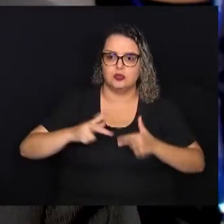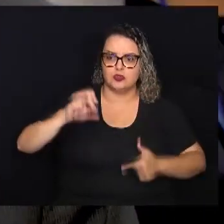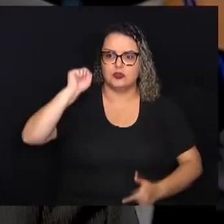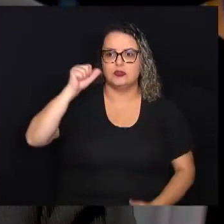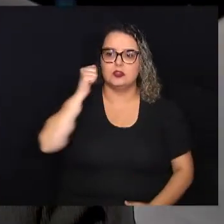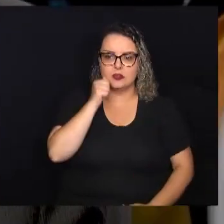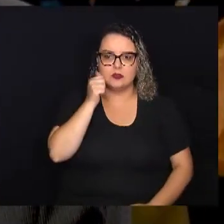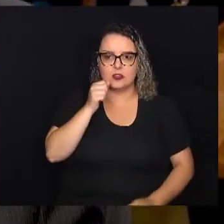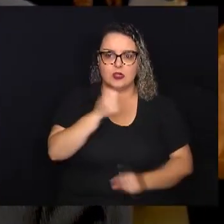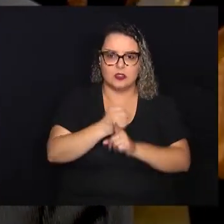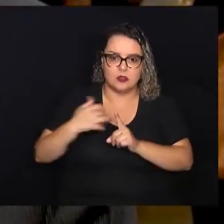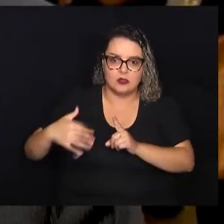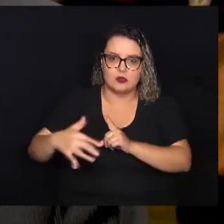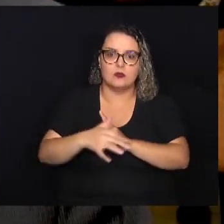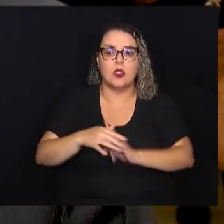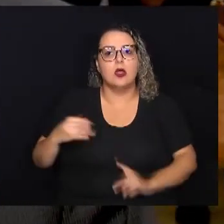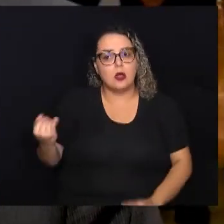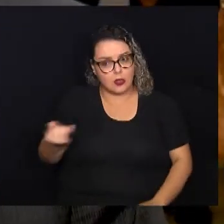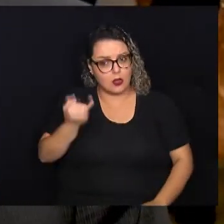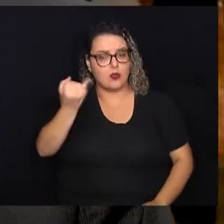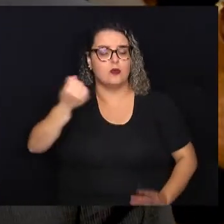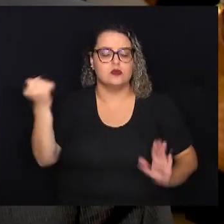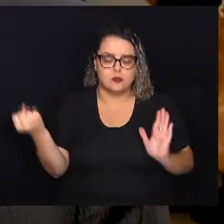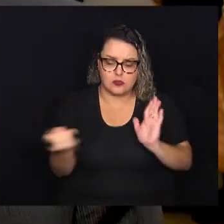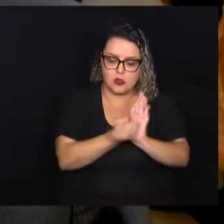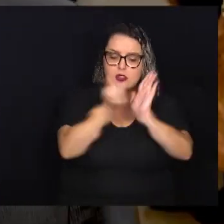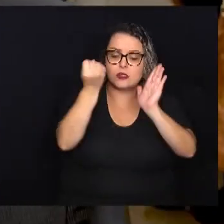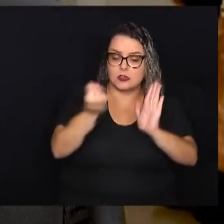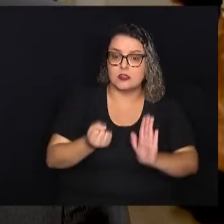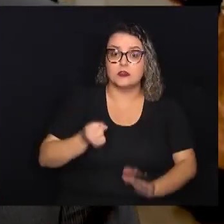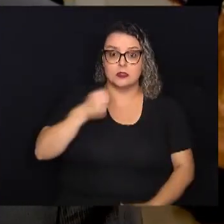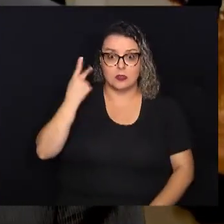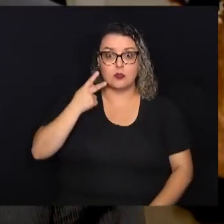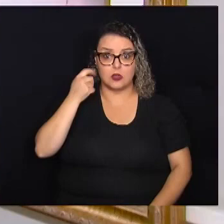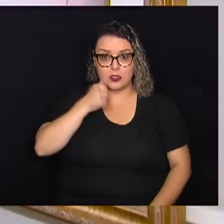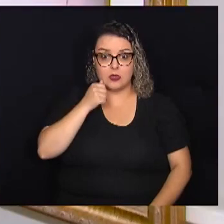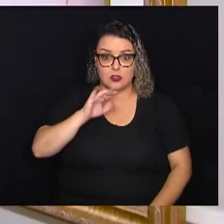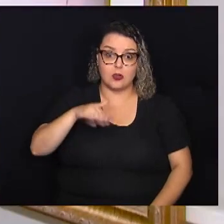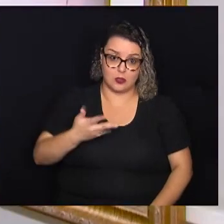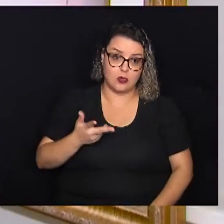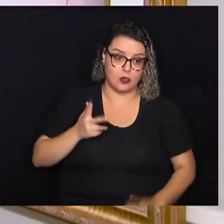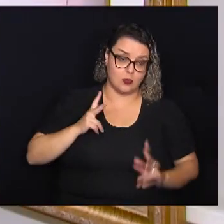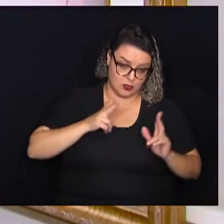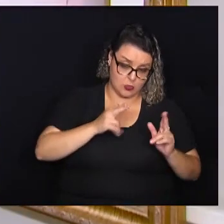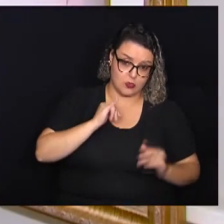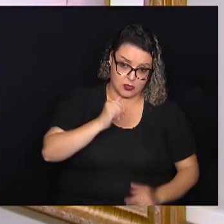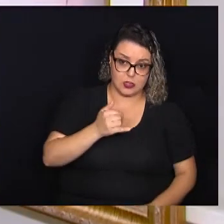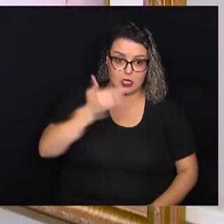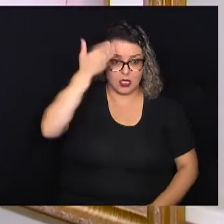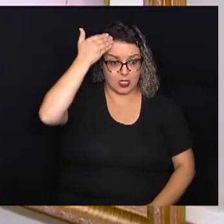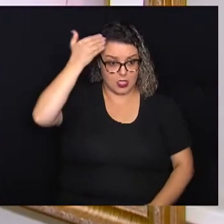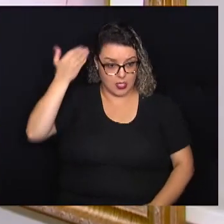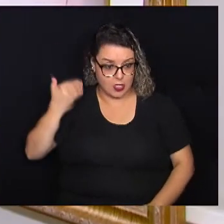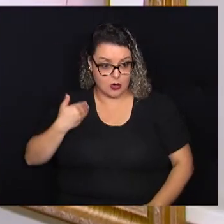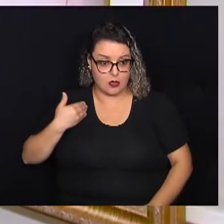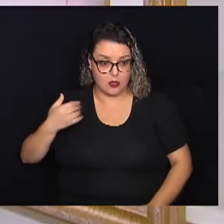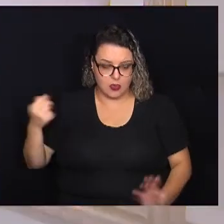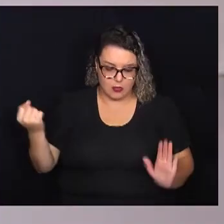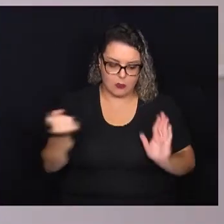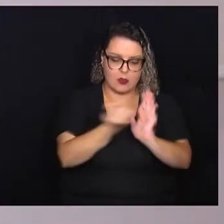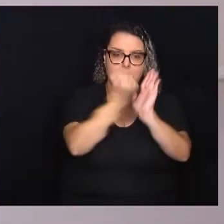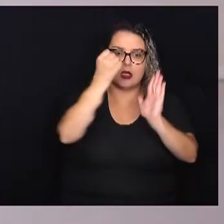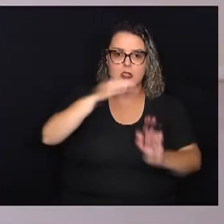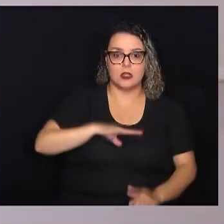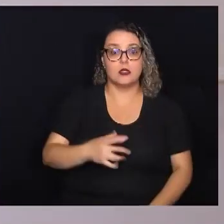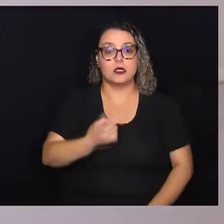sociedade. Isso marca a presença da mulher na política. E, como eu disse, a Débora passa para a história da cidade e da